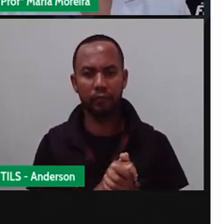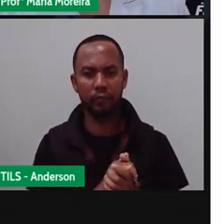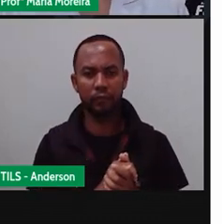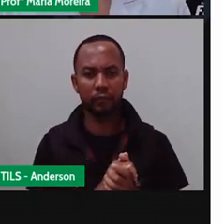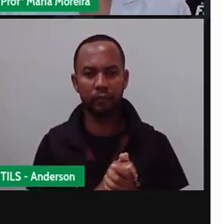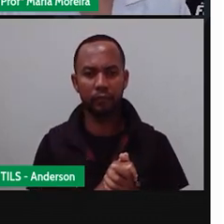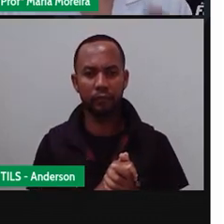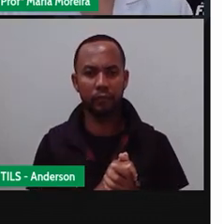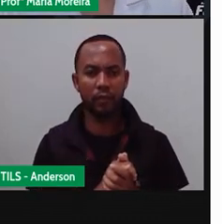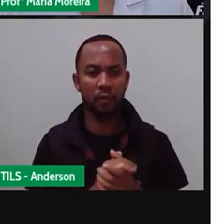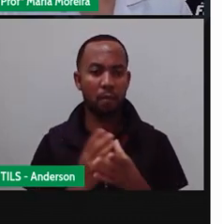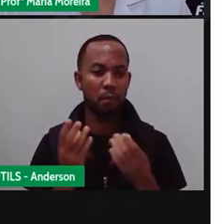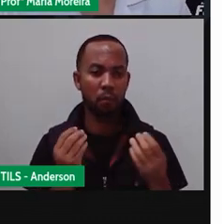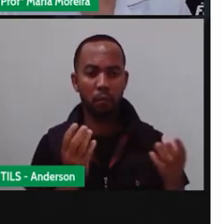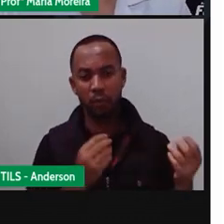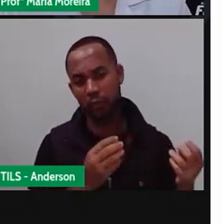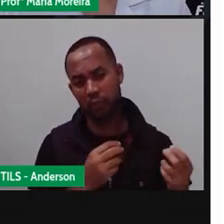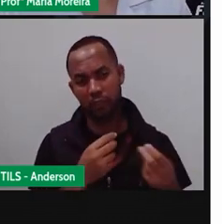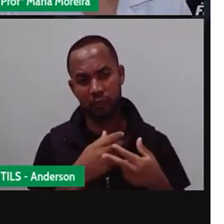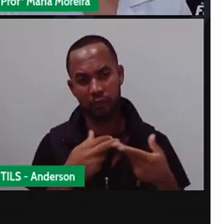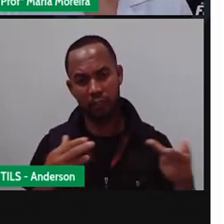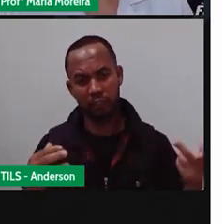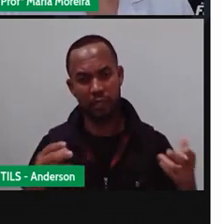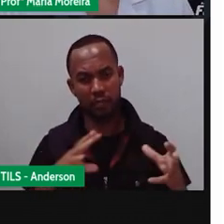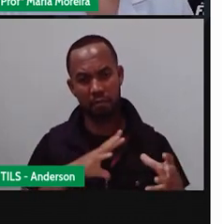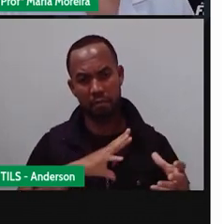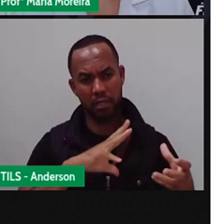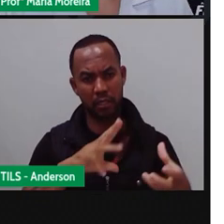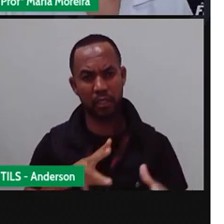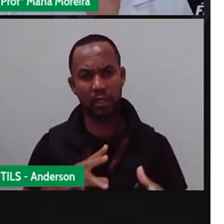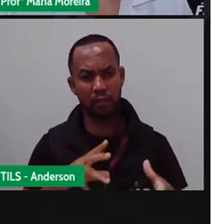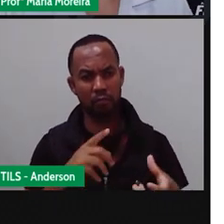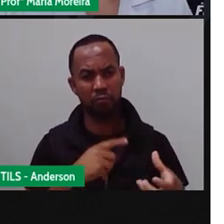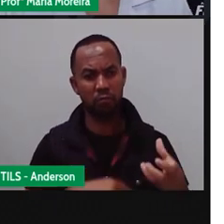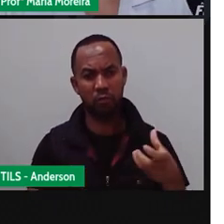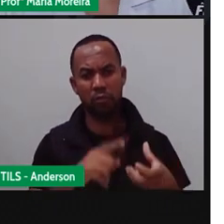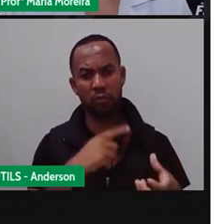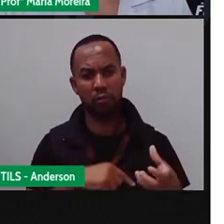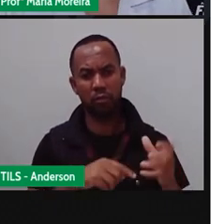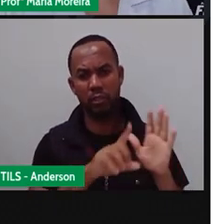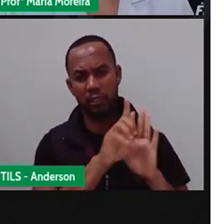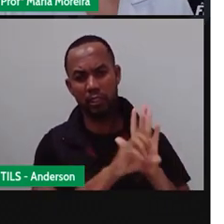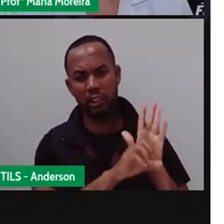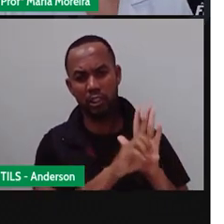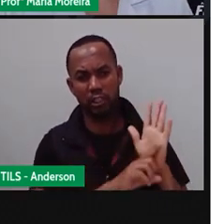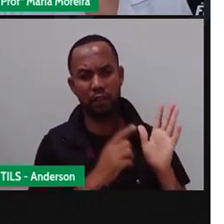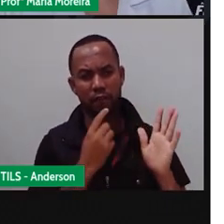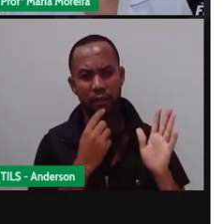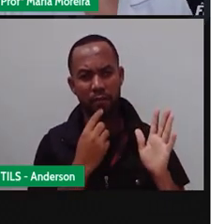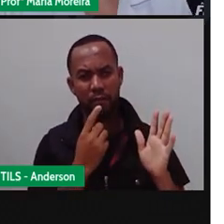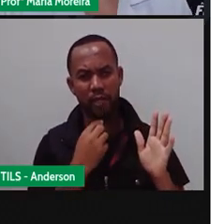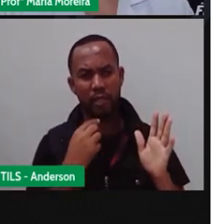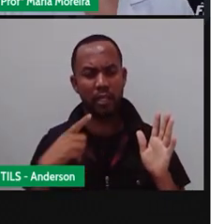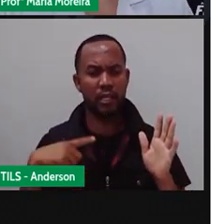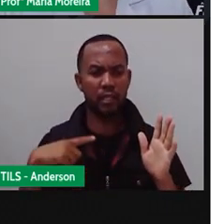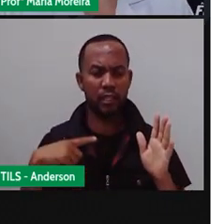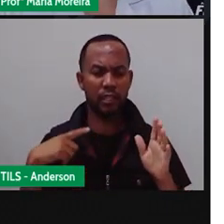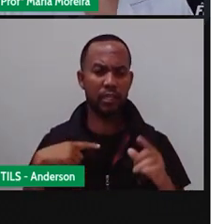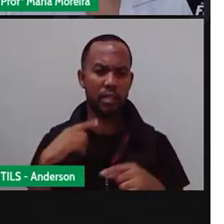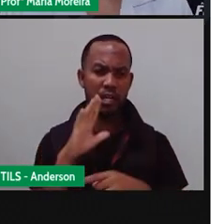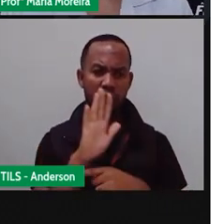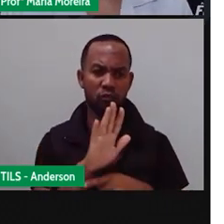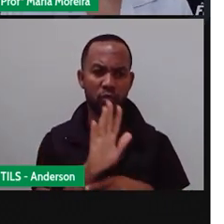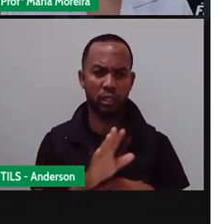né, em virtude da grande biodiversidade do nosso planeta, a elaboração da lista vermelha, ela conta com a ajuda de